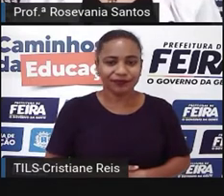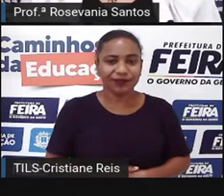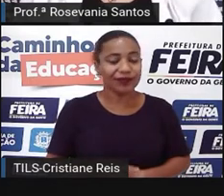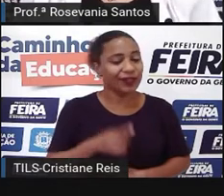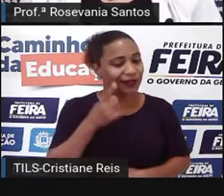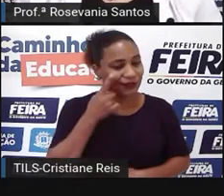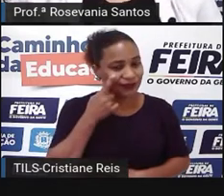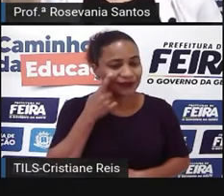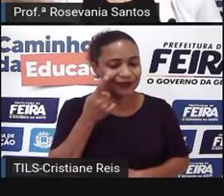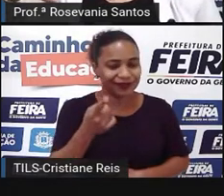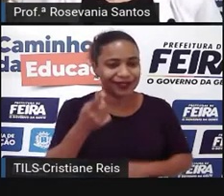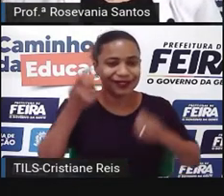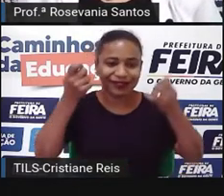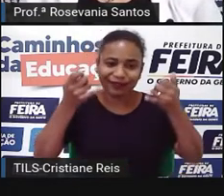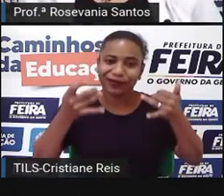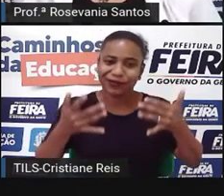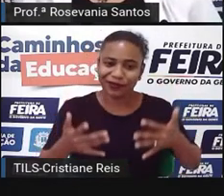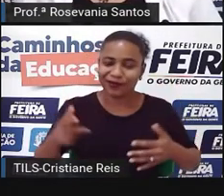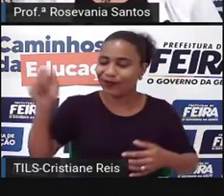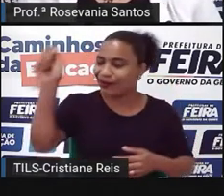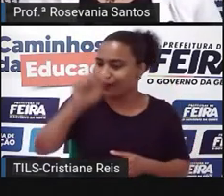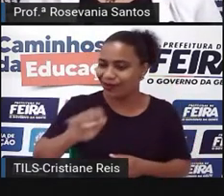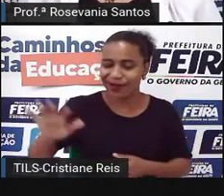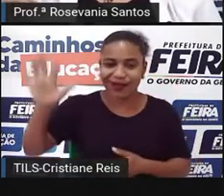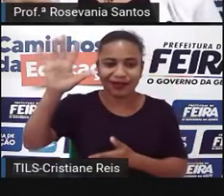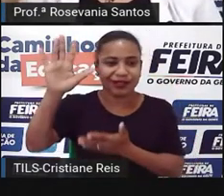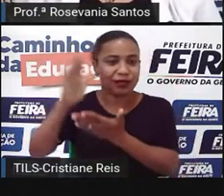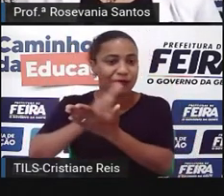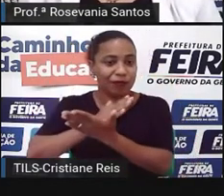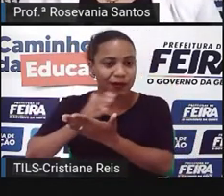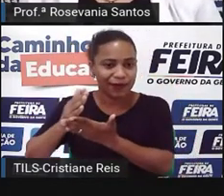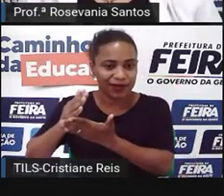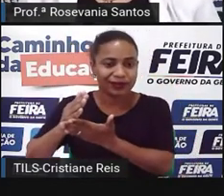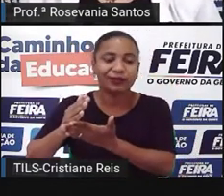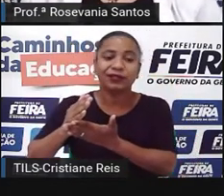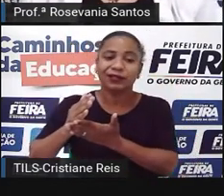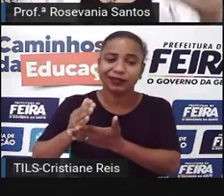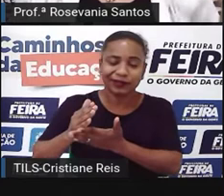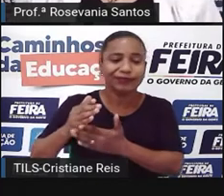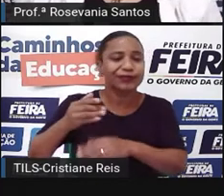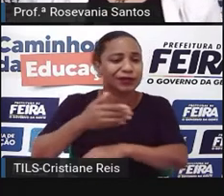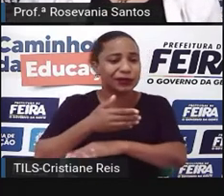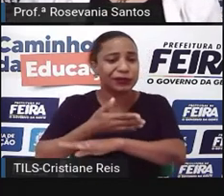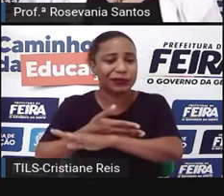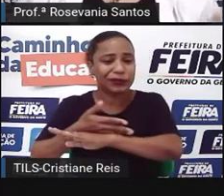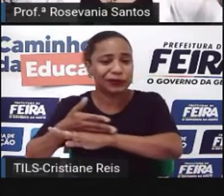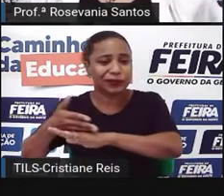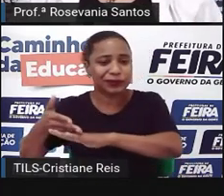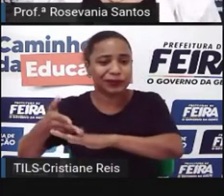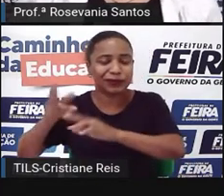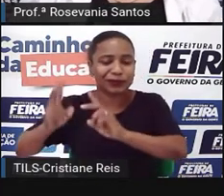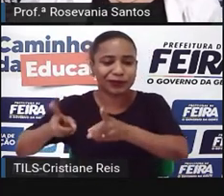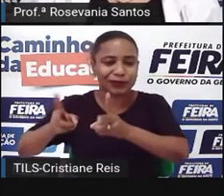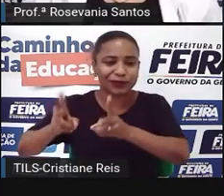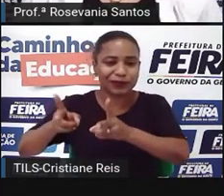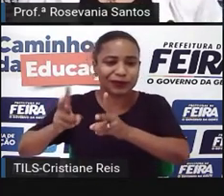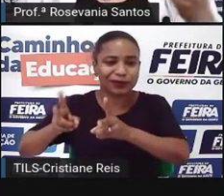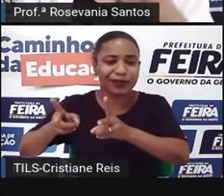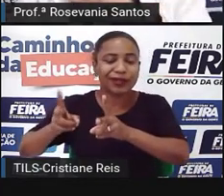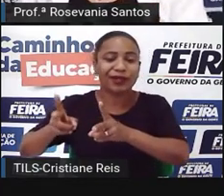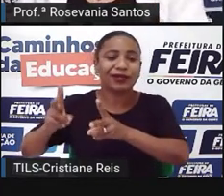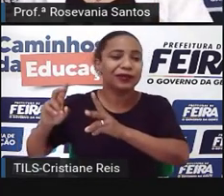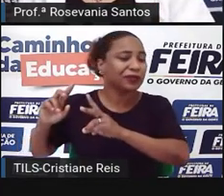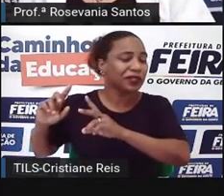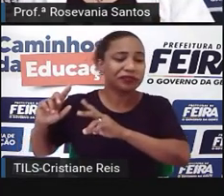Ásias, né? Uma, principalmente, né? Ainda com técnicas bastante atrasadas e outra com as técnicas bastante evoluídas.